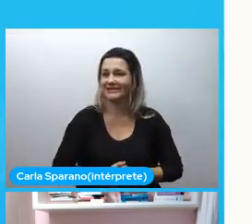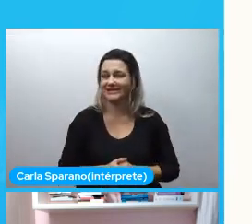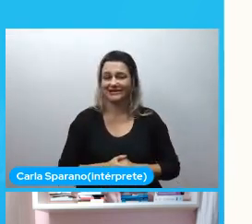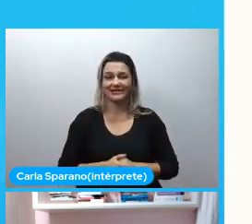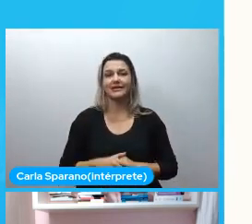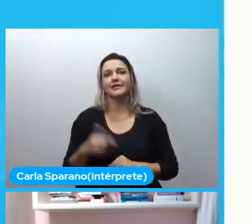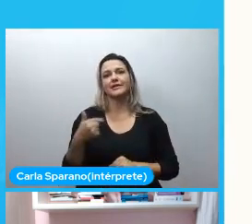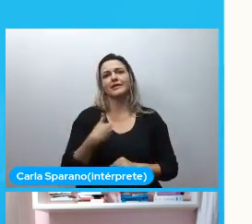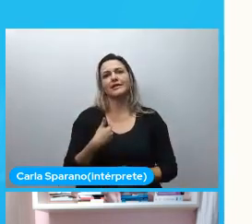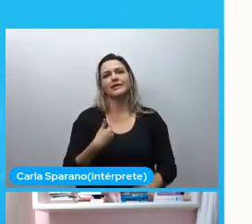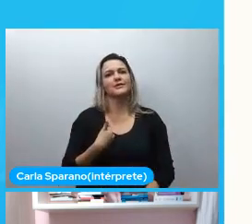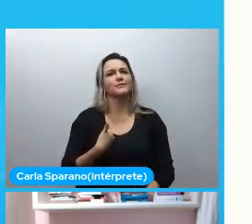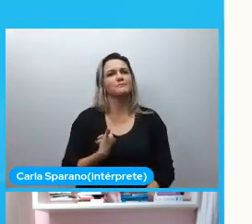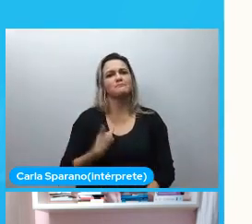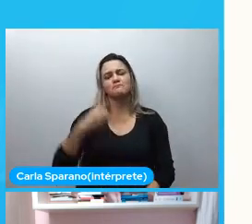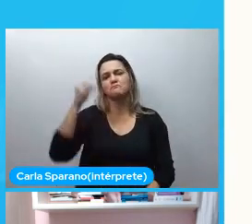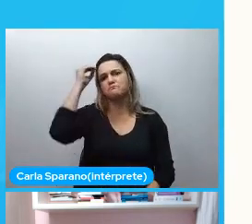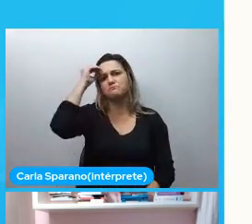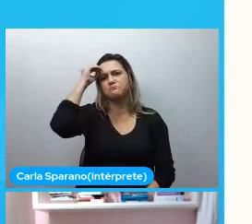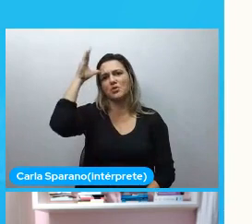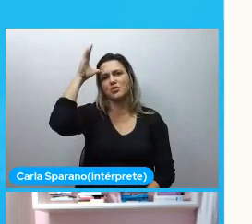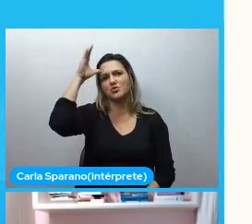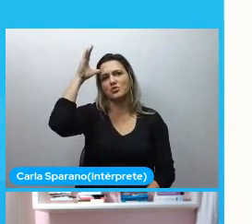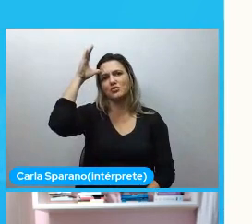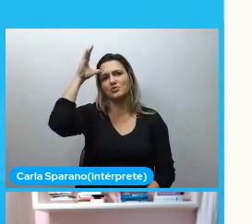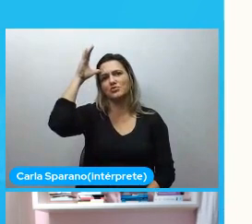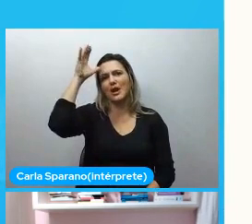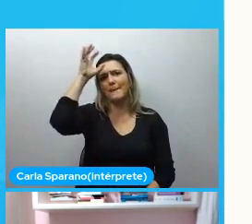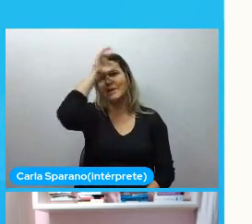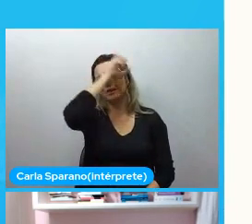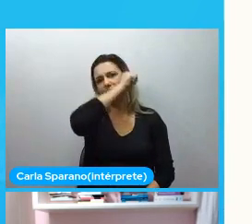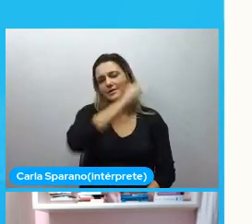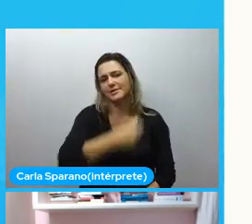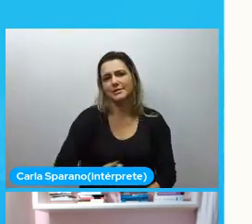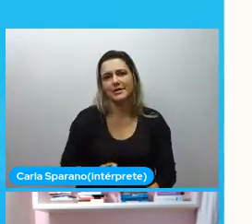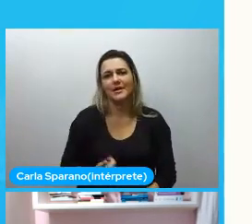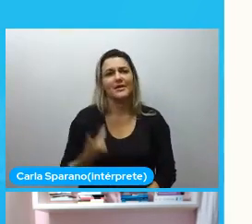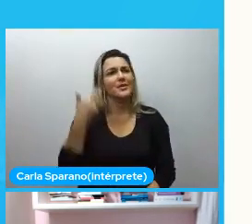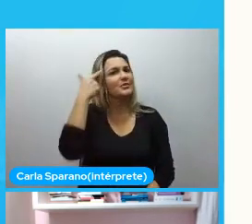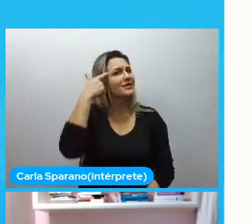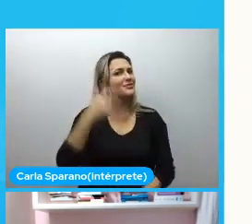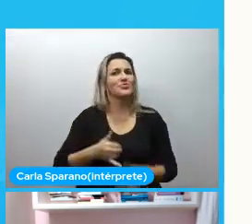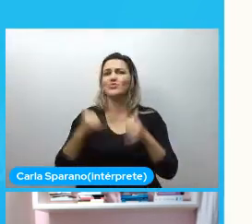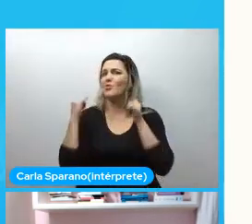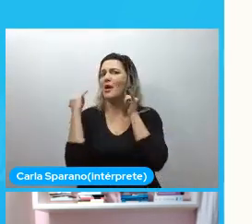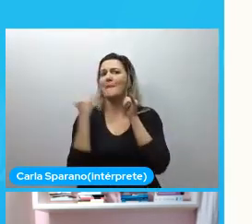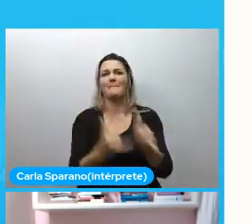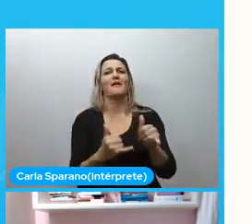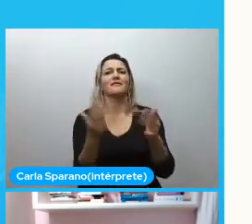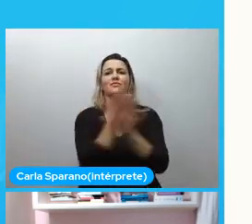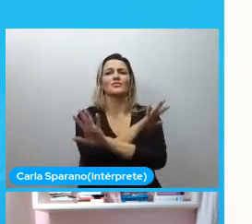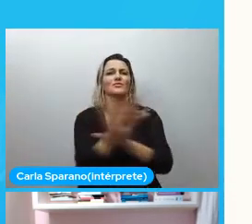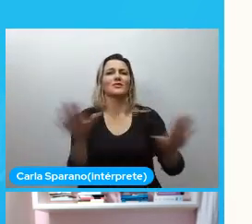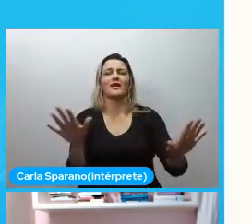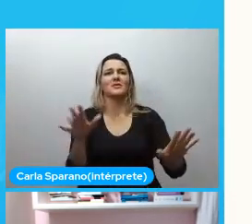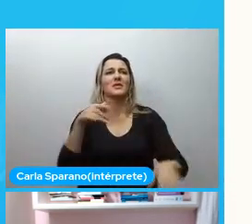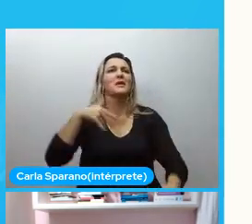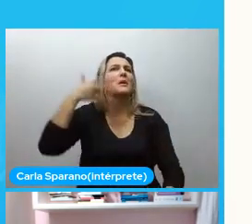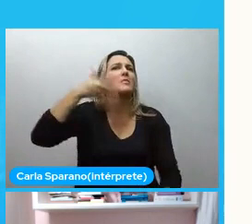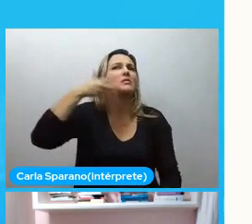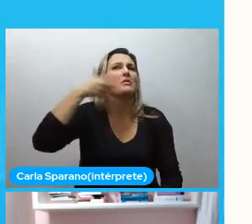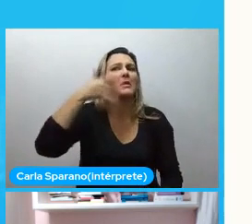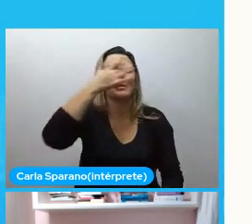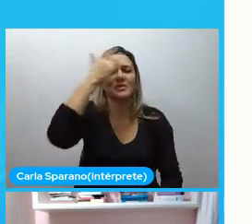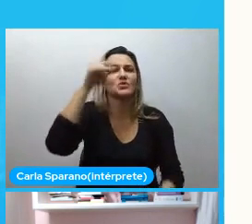aprendi muito eu acho que eu saí daquela palestra e falei eu nunca mais quero falar algo que as pessoas não me entendam prefiro que as pessoas me